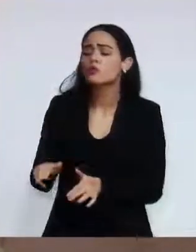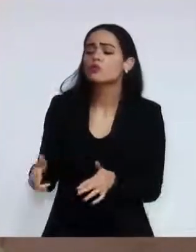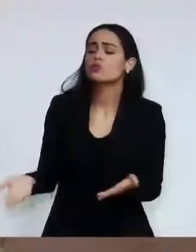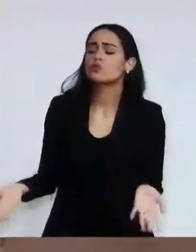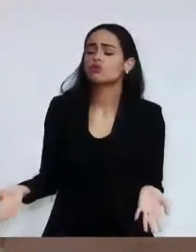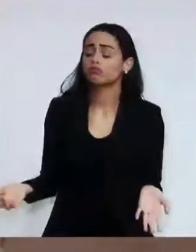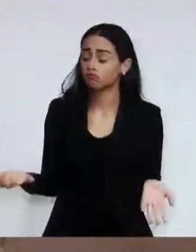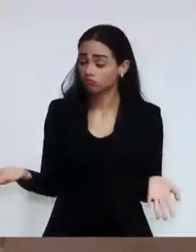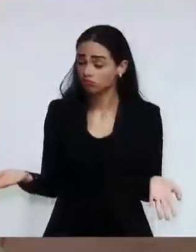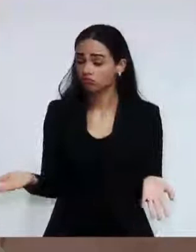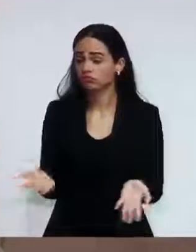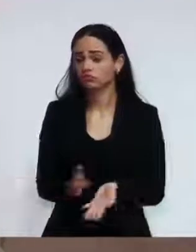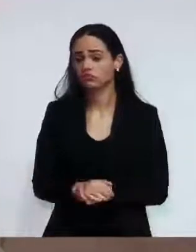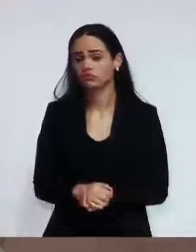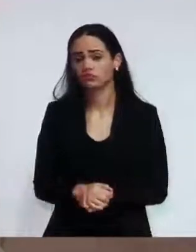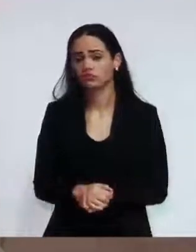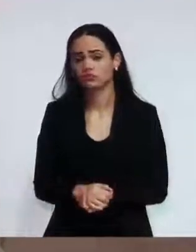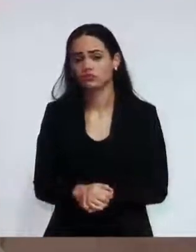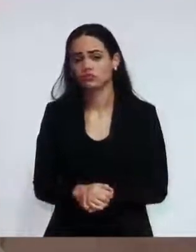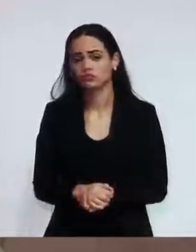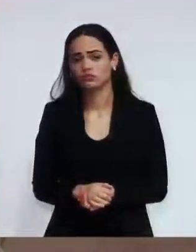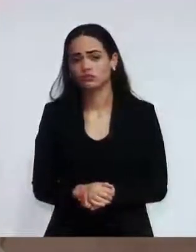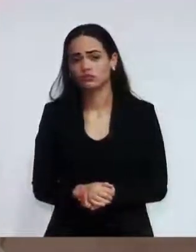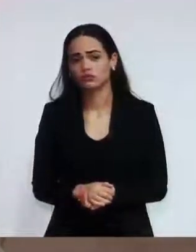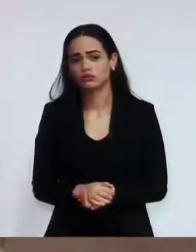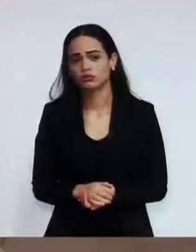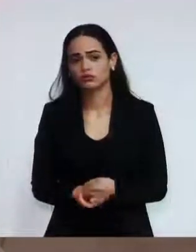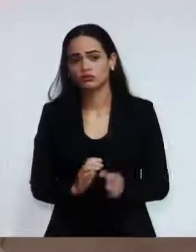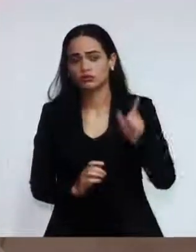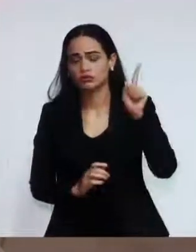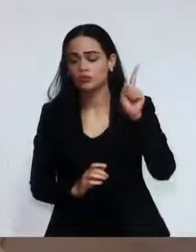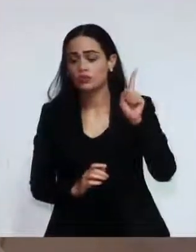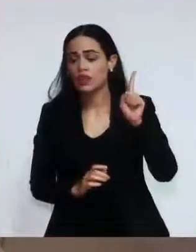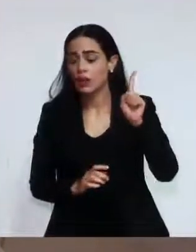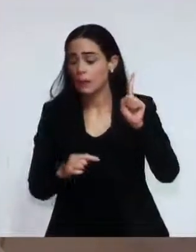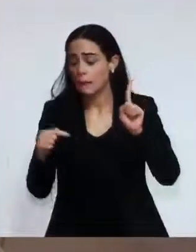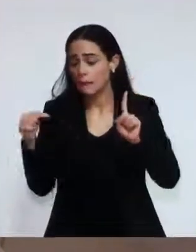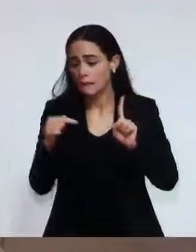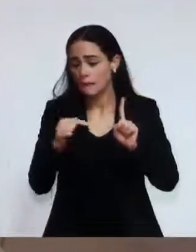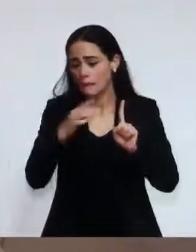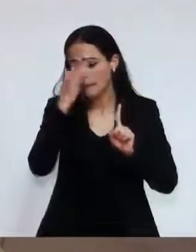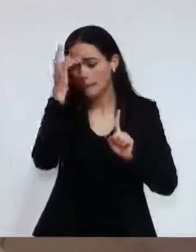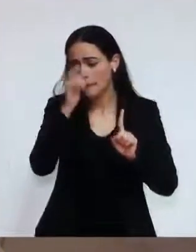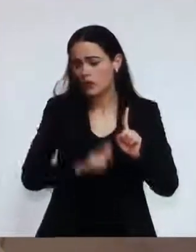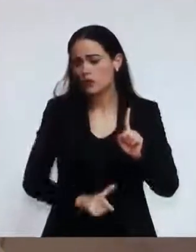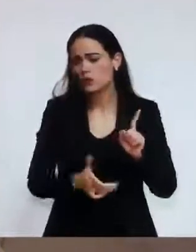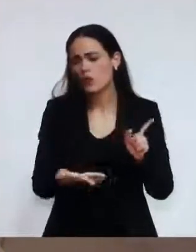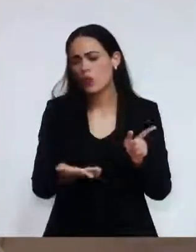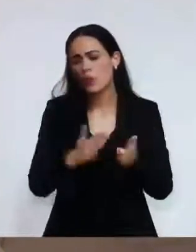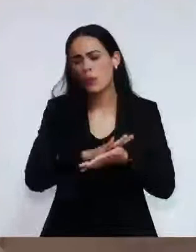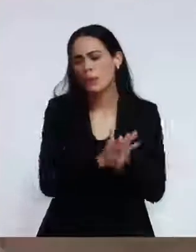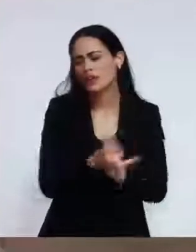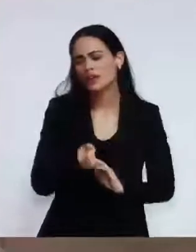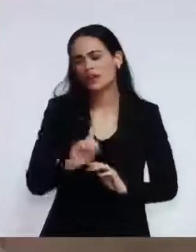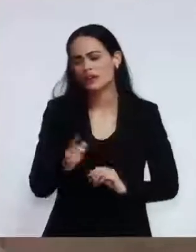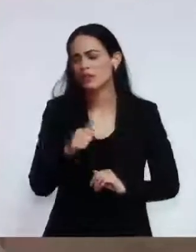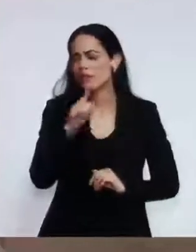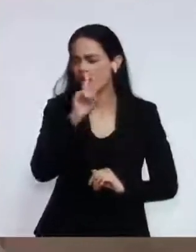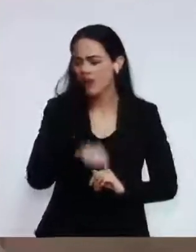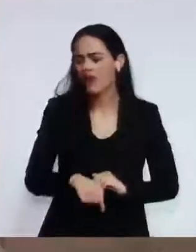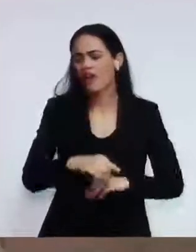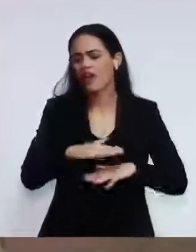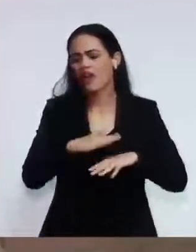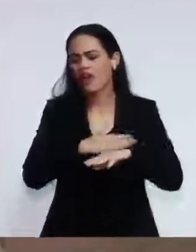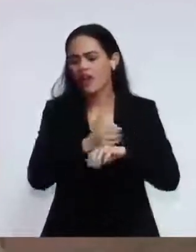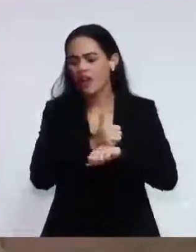Mas não humilhe as pessoas, vereador. Não humilhe. Não humilhe. É um profissional. O senhor, o senhor não